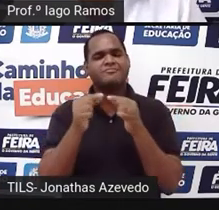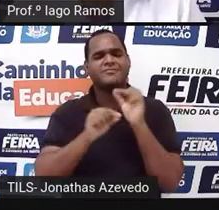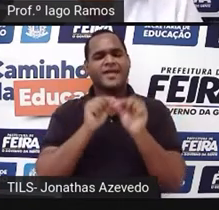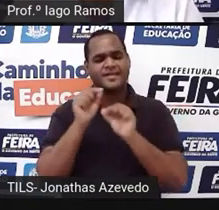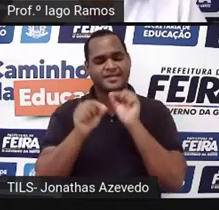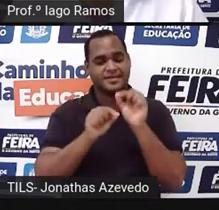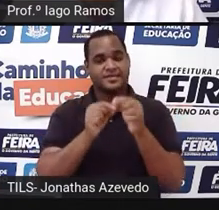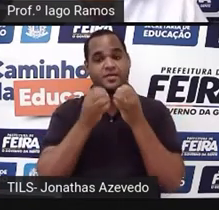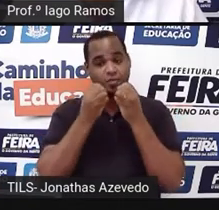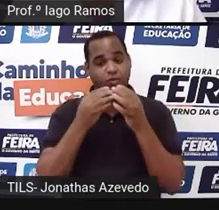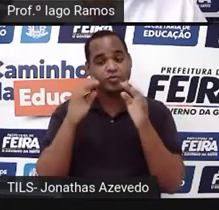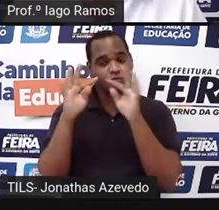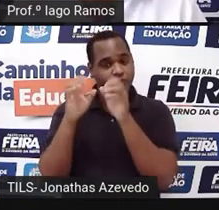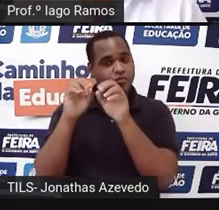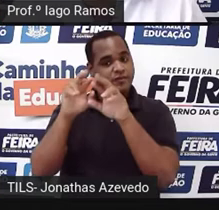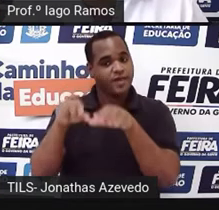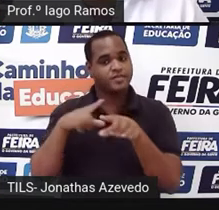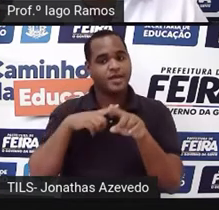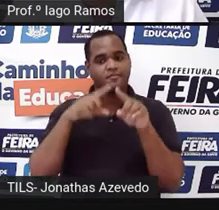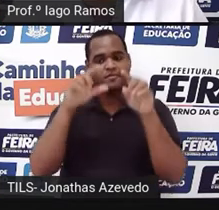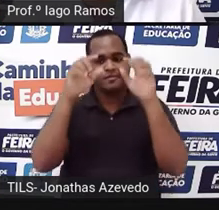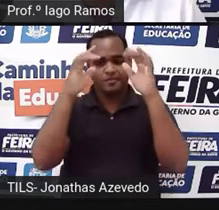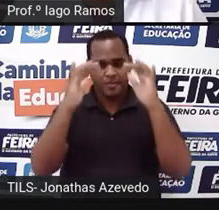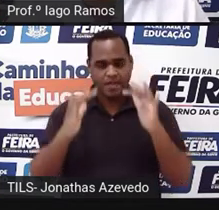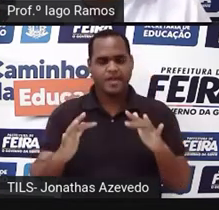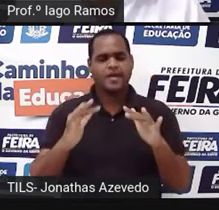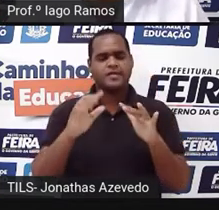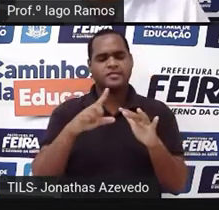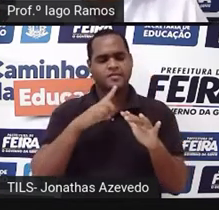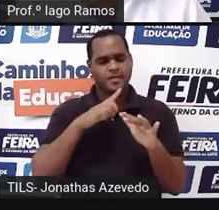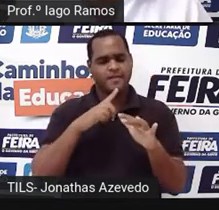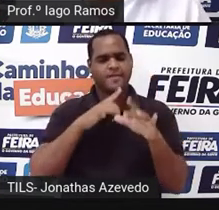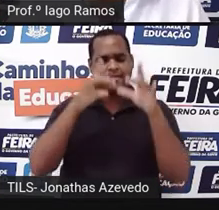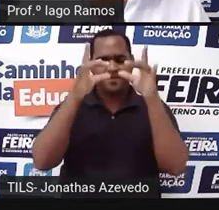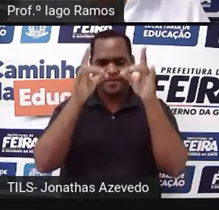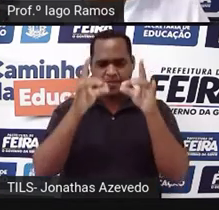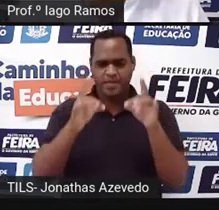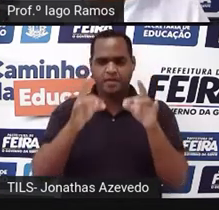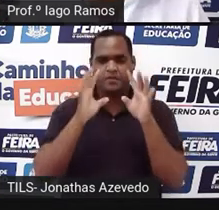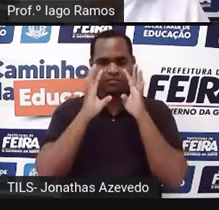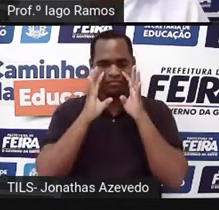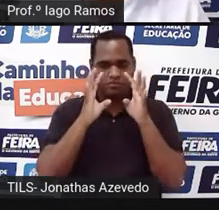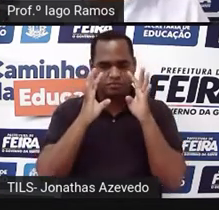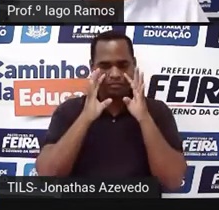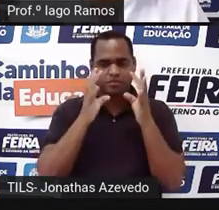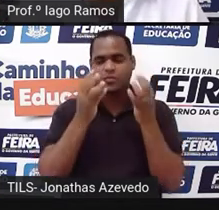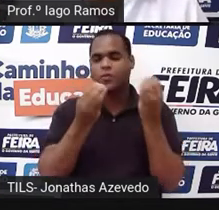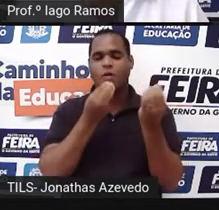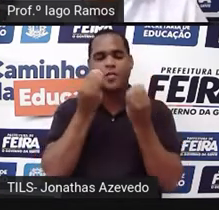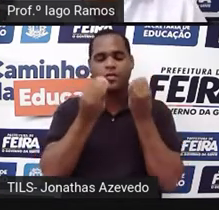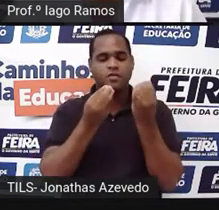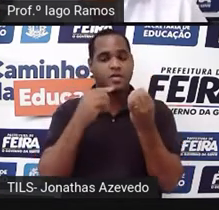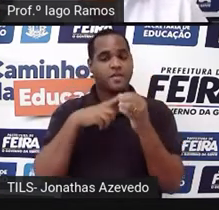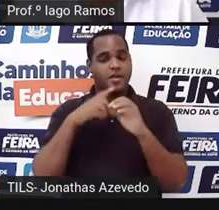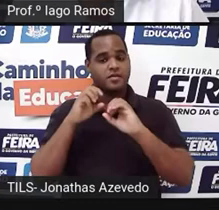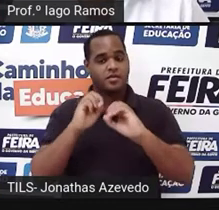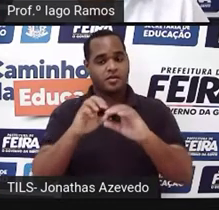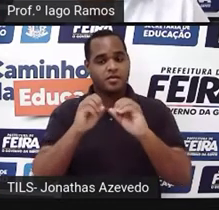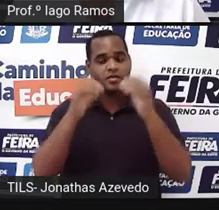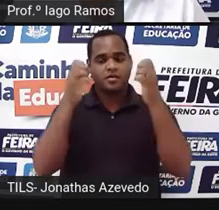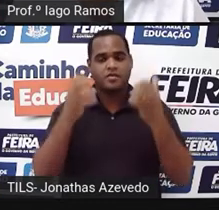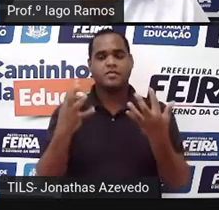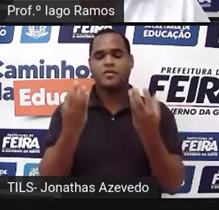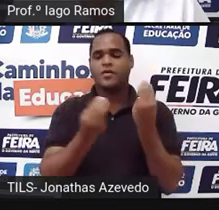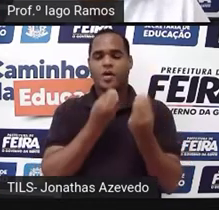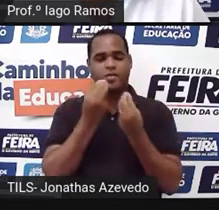Bom, de tudo que está ali na tela, a parte que a gente vai dedicar a dar atenção nessa nossa aula aqui, é